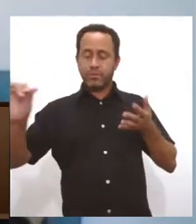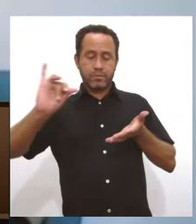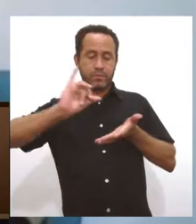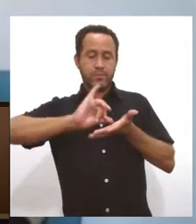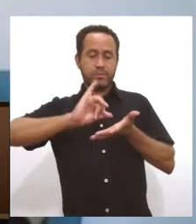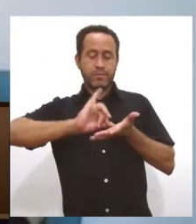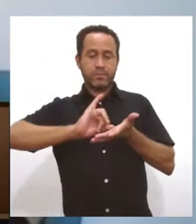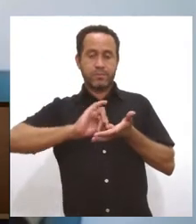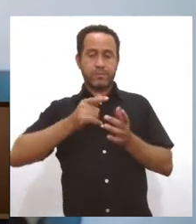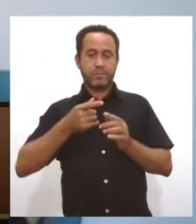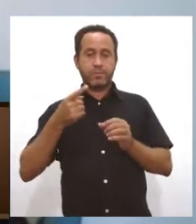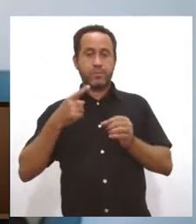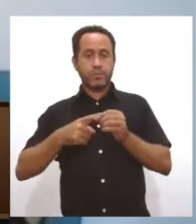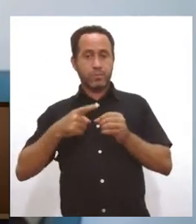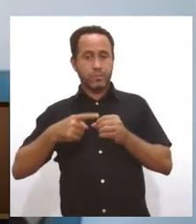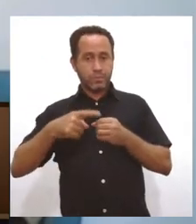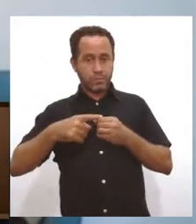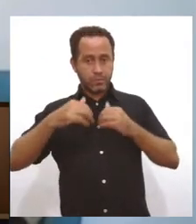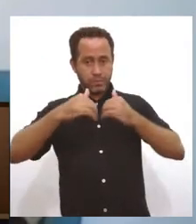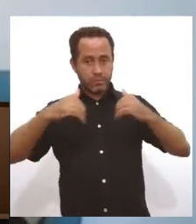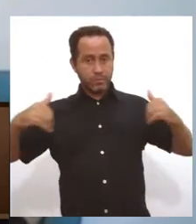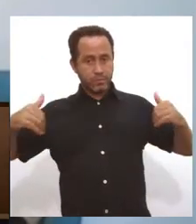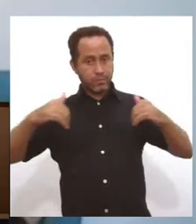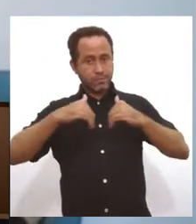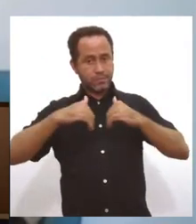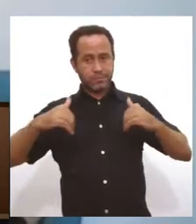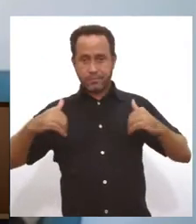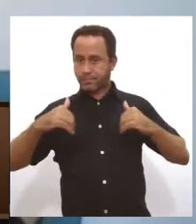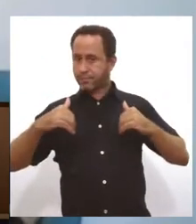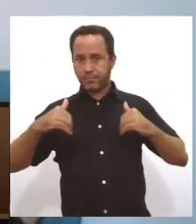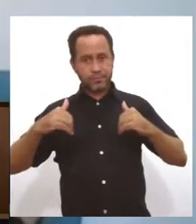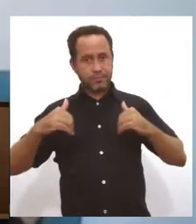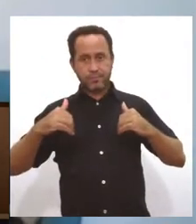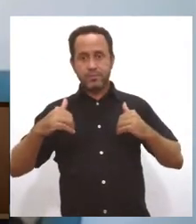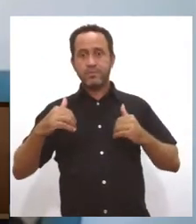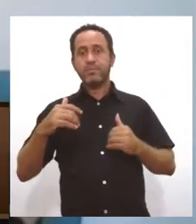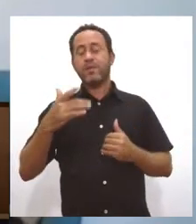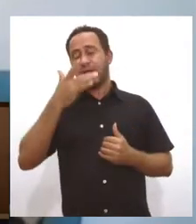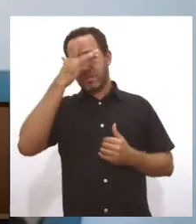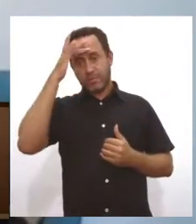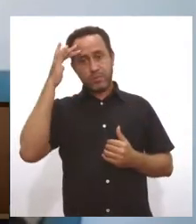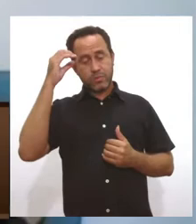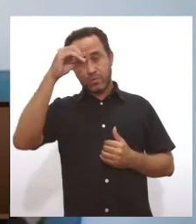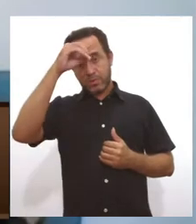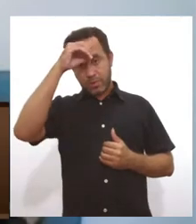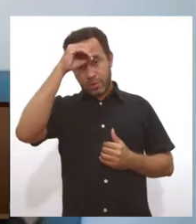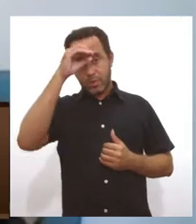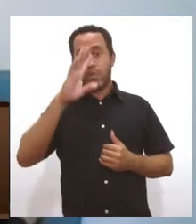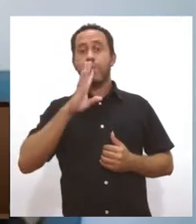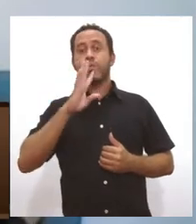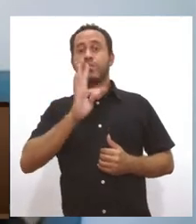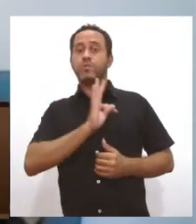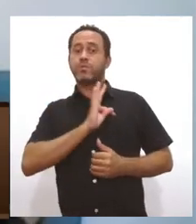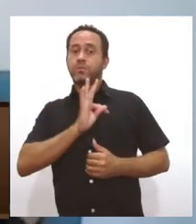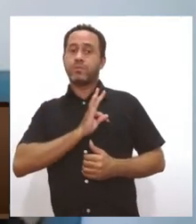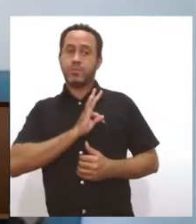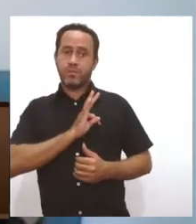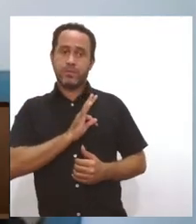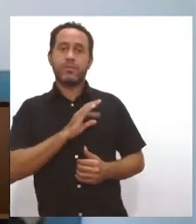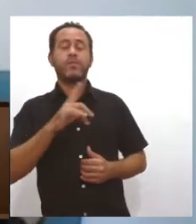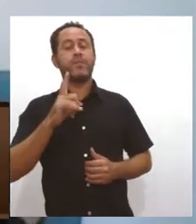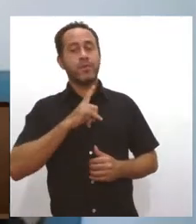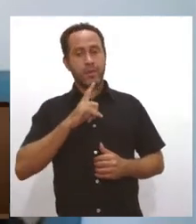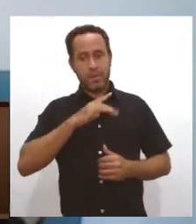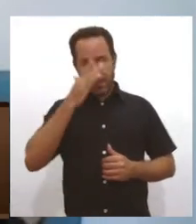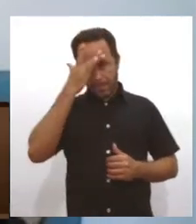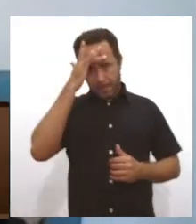Os municípios, infelizmente, eles não são dotados de pessoas com conhecimento técnico, né? Não que não existam pessoas que